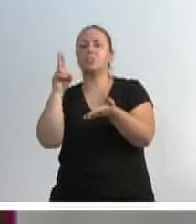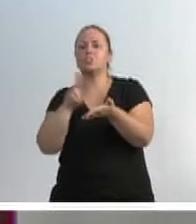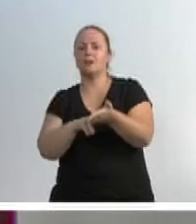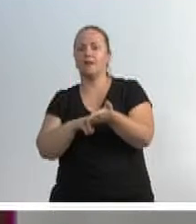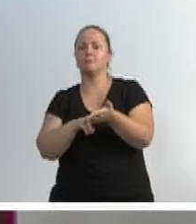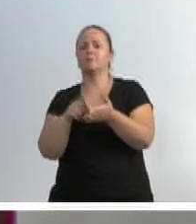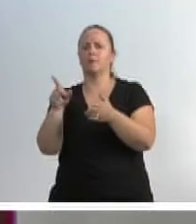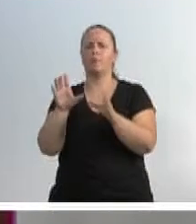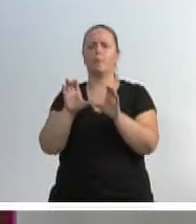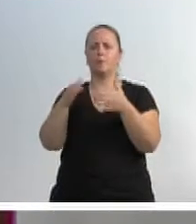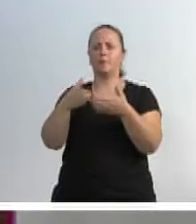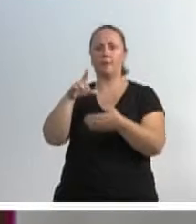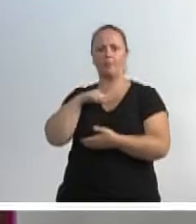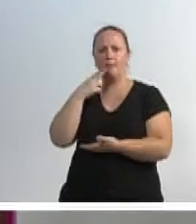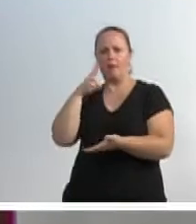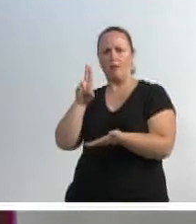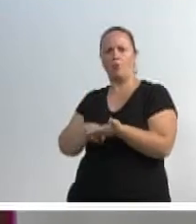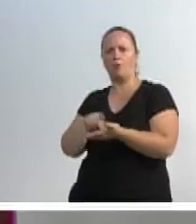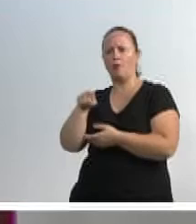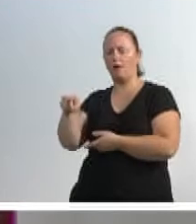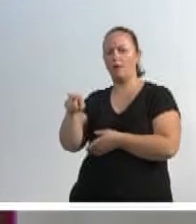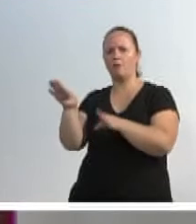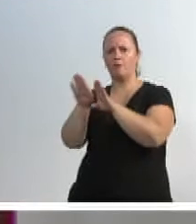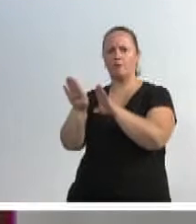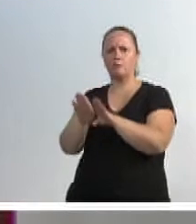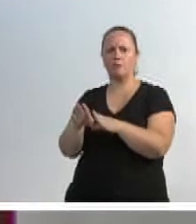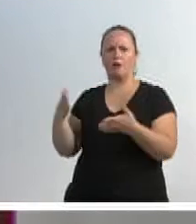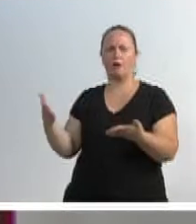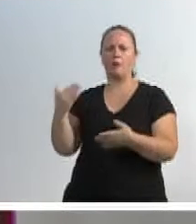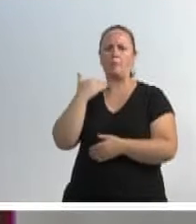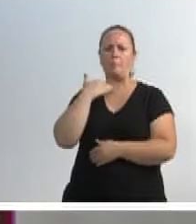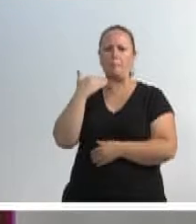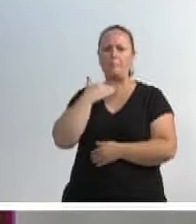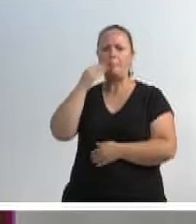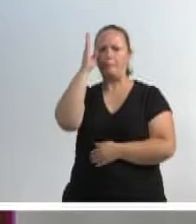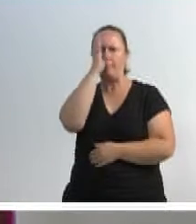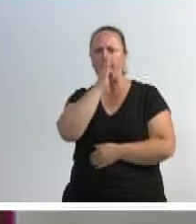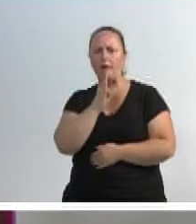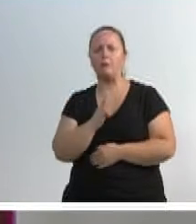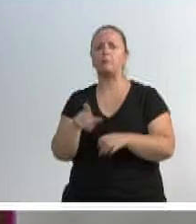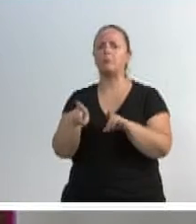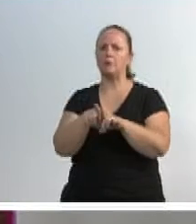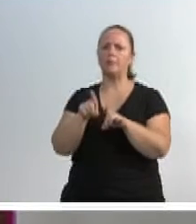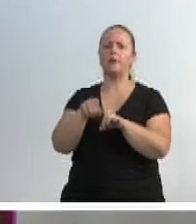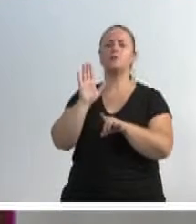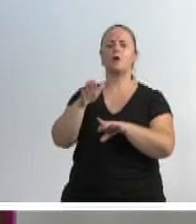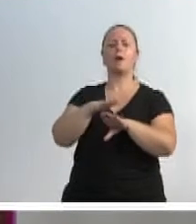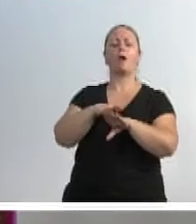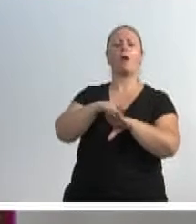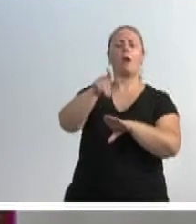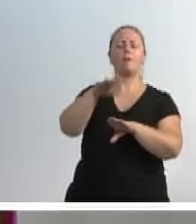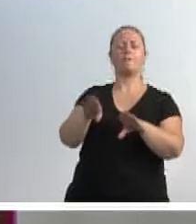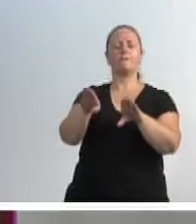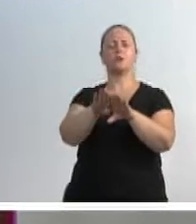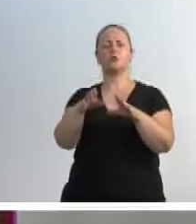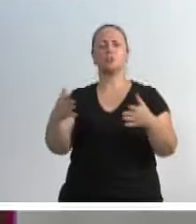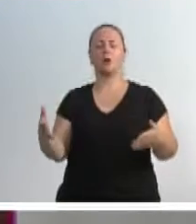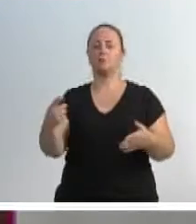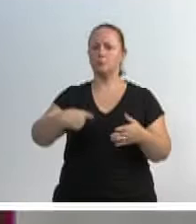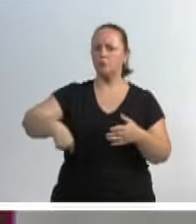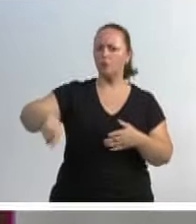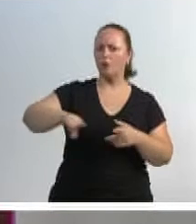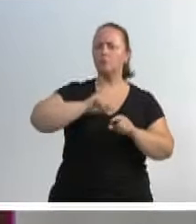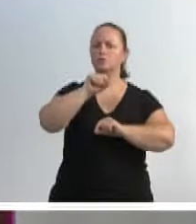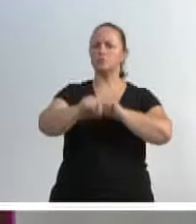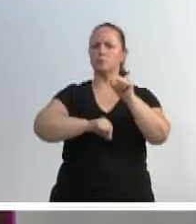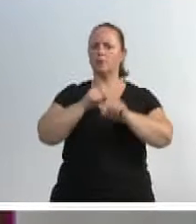comunidade. Muitas coisas, até o Banco do Brasil também já ameaçaram, então nós estamos aqui em uma grande, grande mutirão,